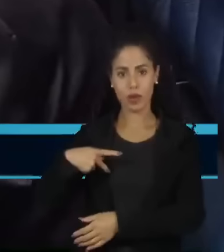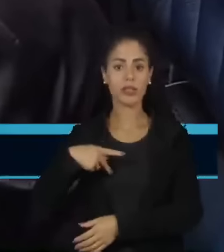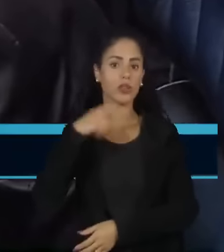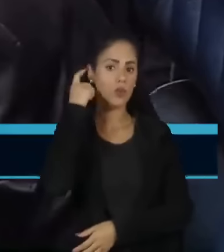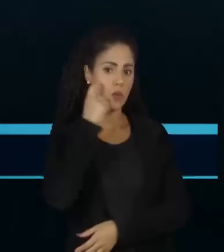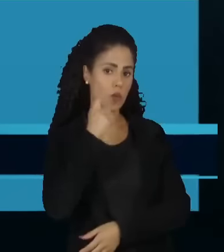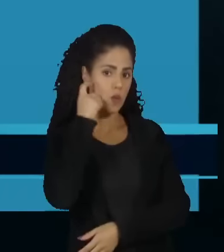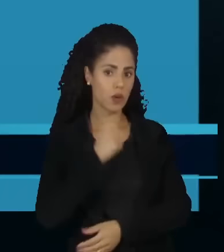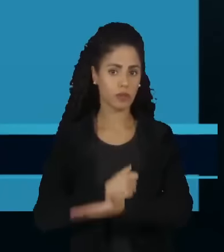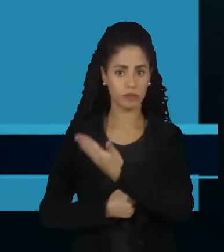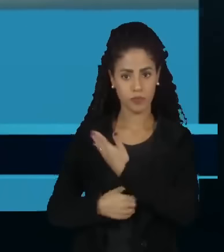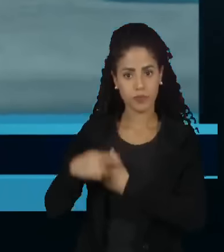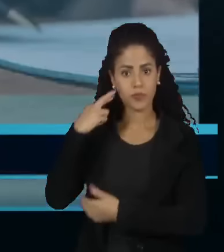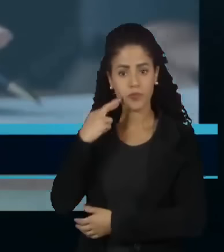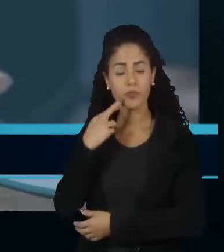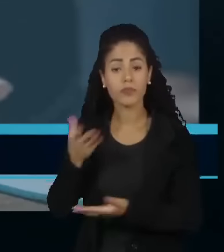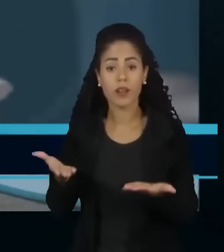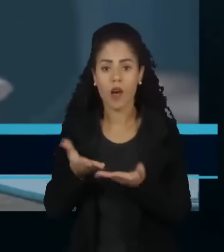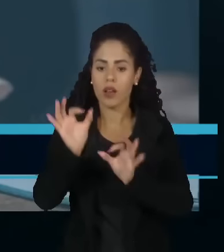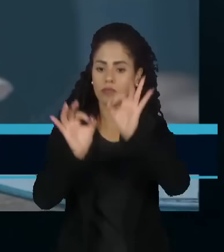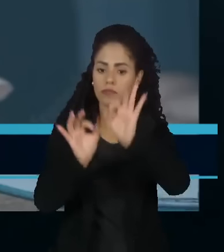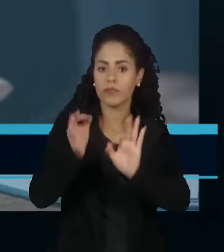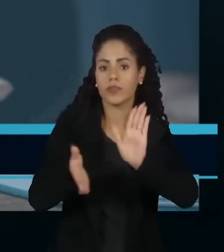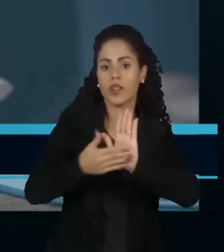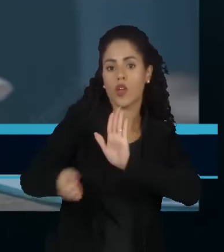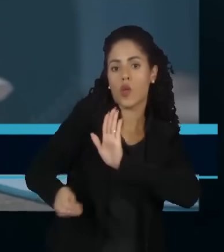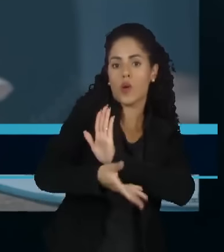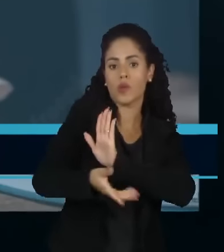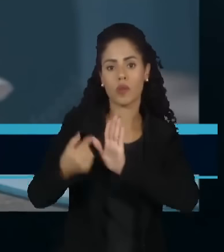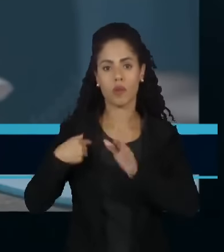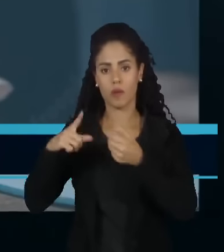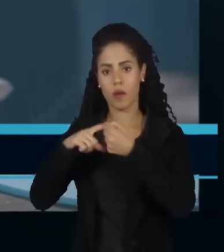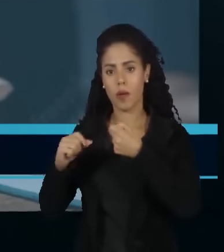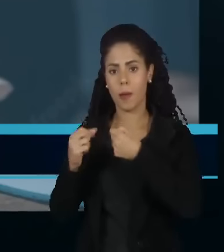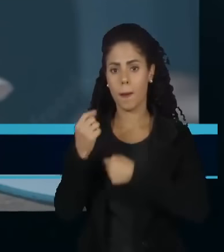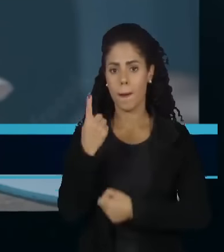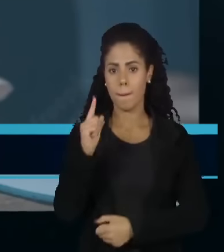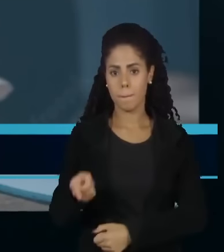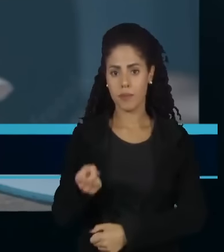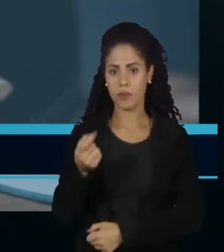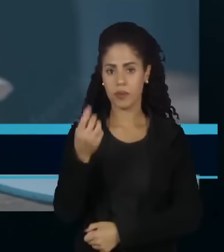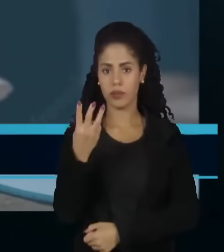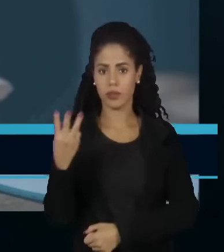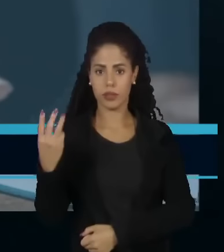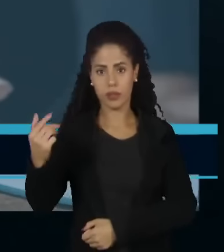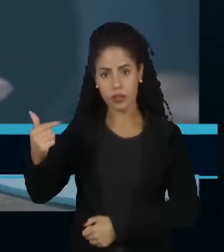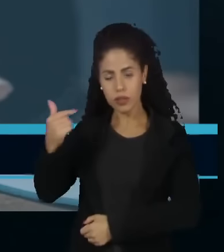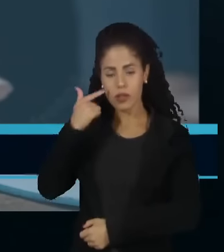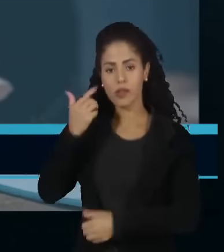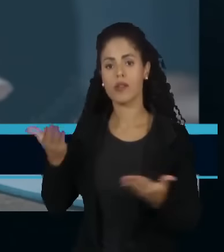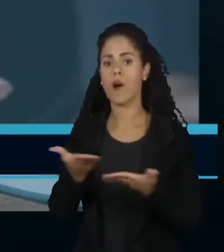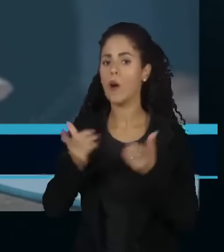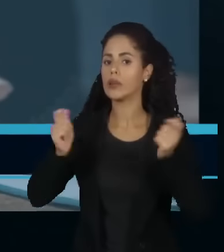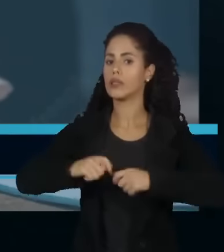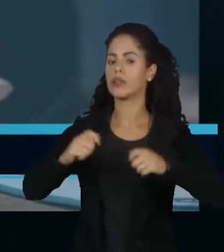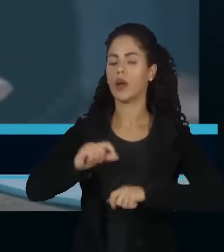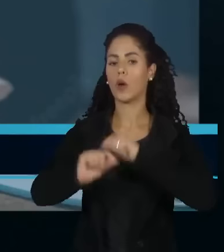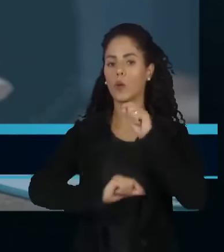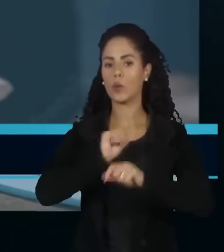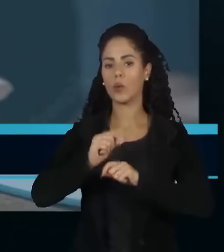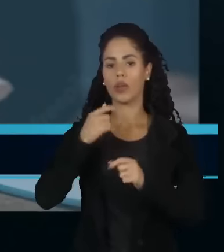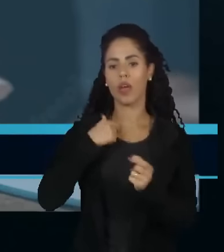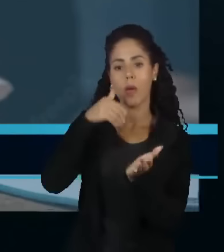Rodrigo Pacheco. Pela nova proposta, o artigo 1337 vai tornar possível a